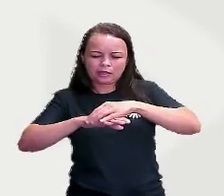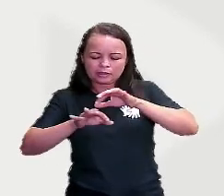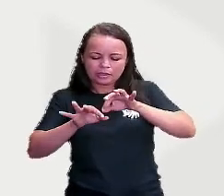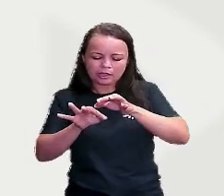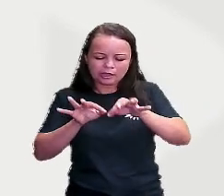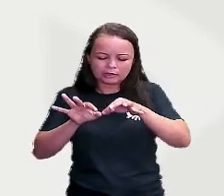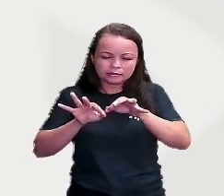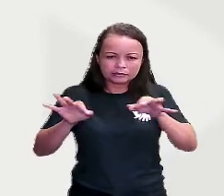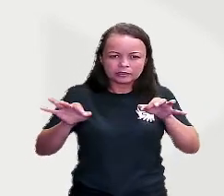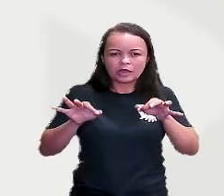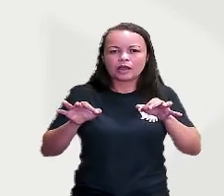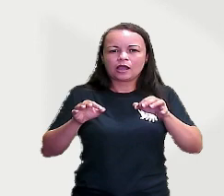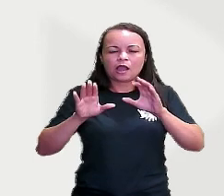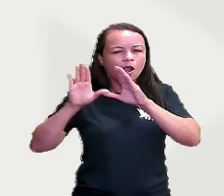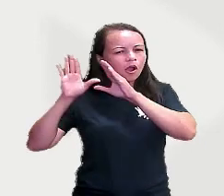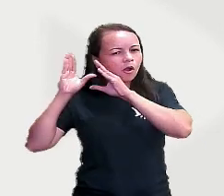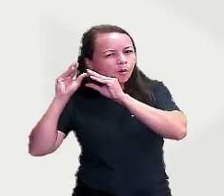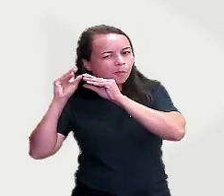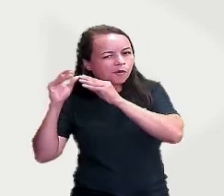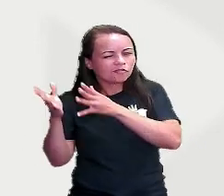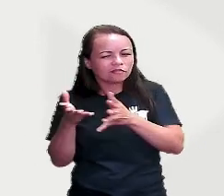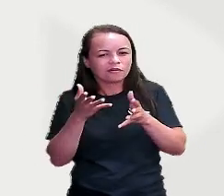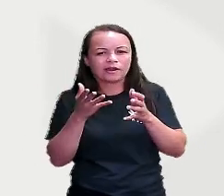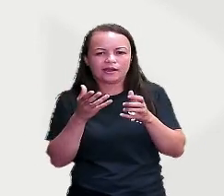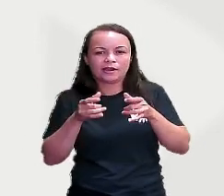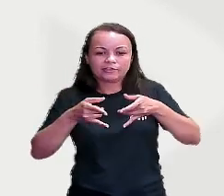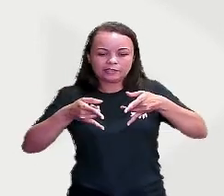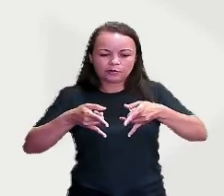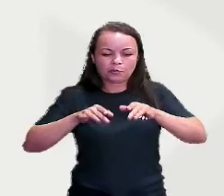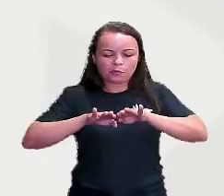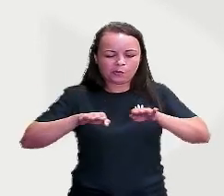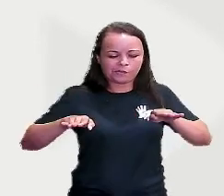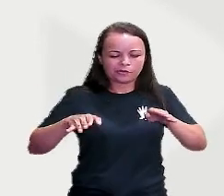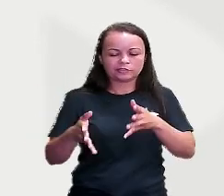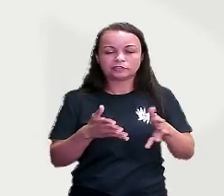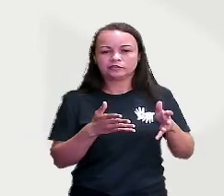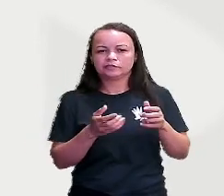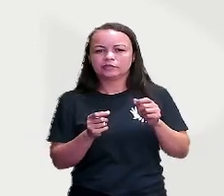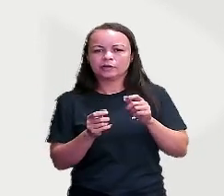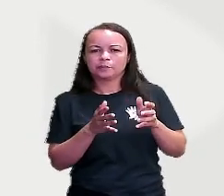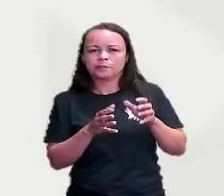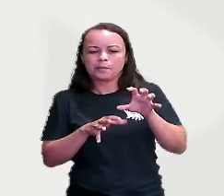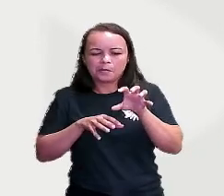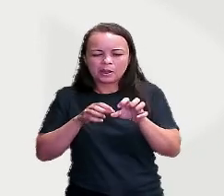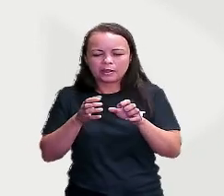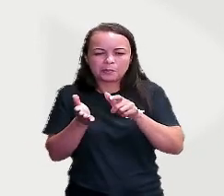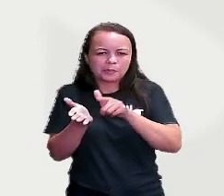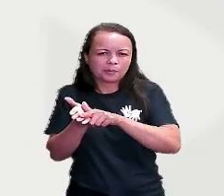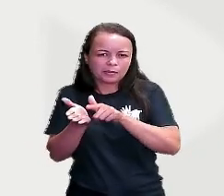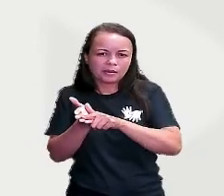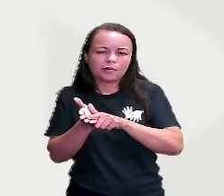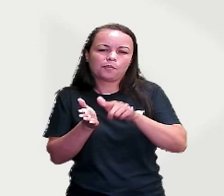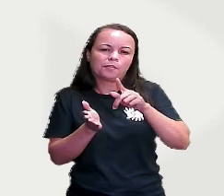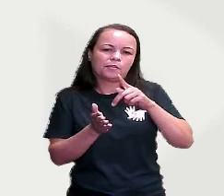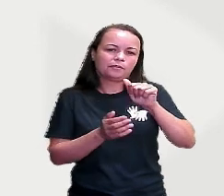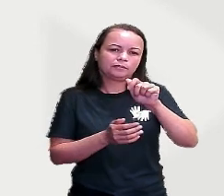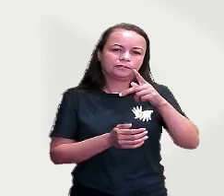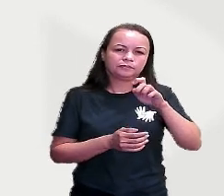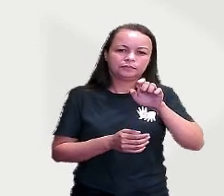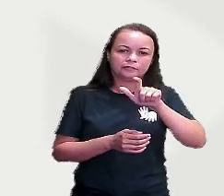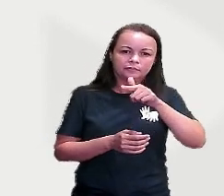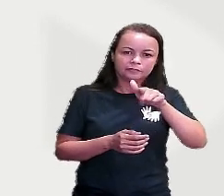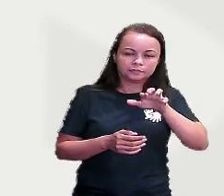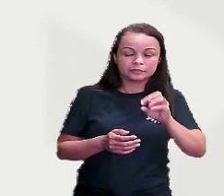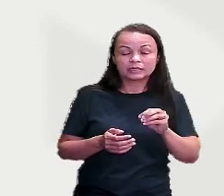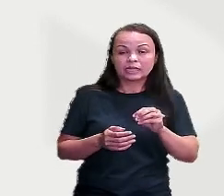almofada, colchão. Quebra-cabeça, boneca, peteca, botão. Pega, pega, papel, papelão. Criança não